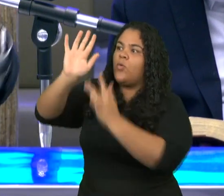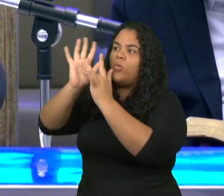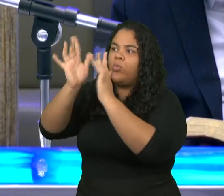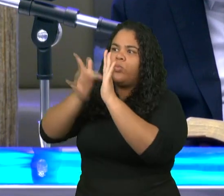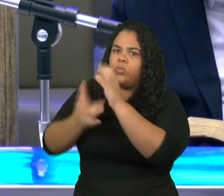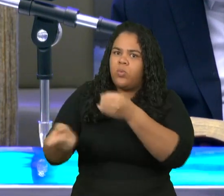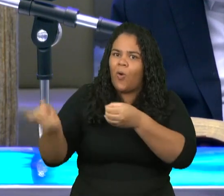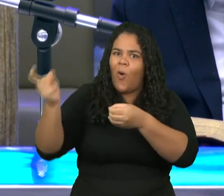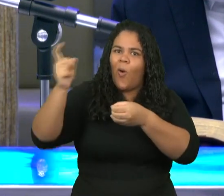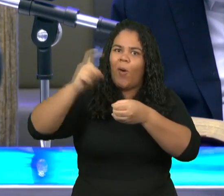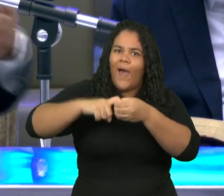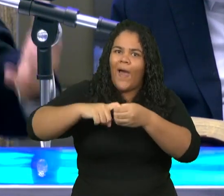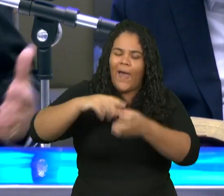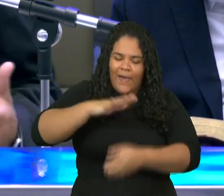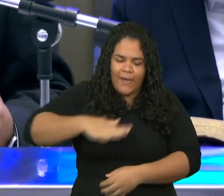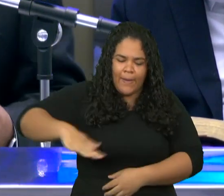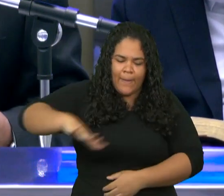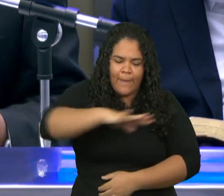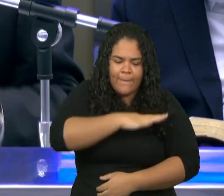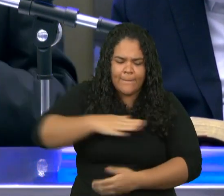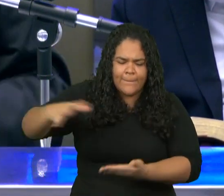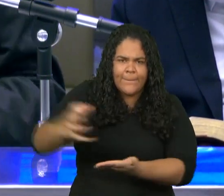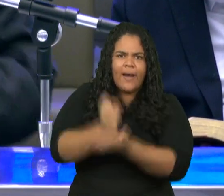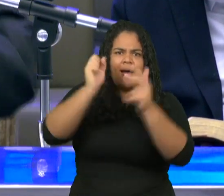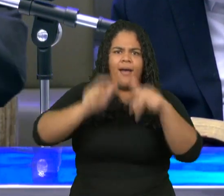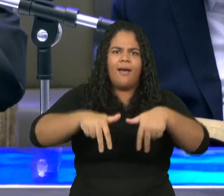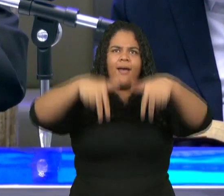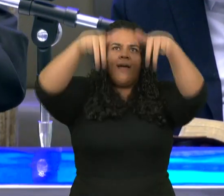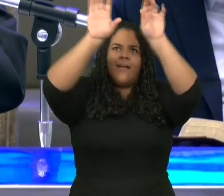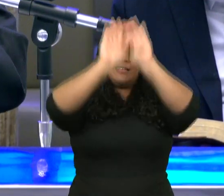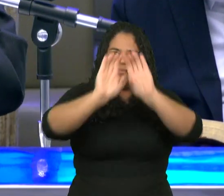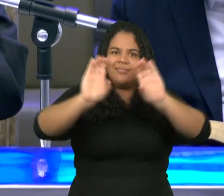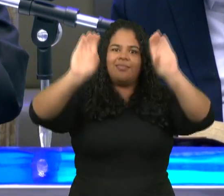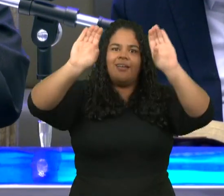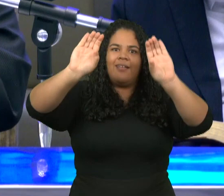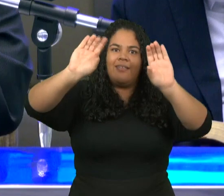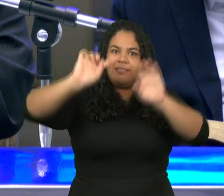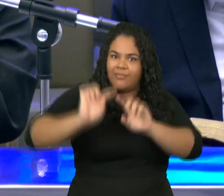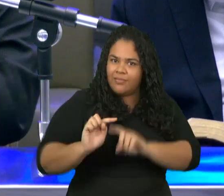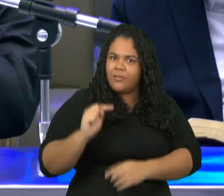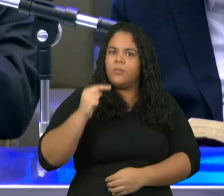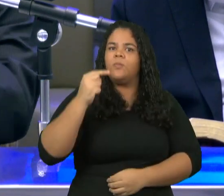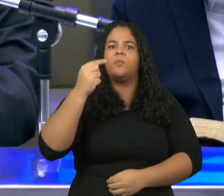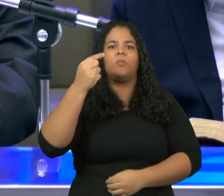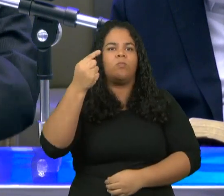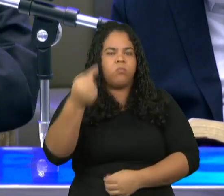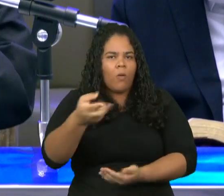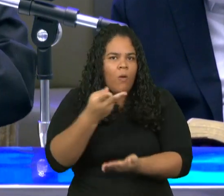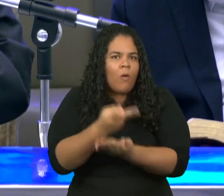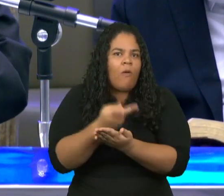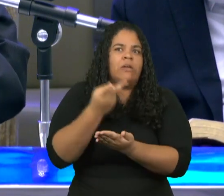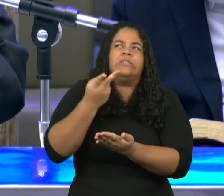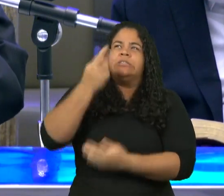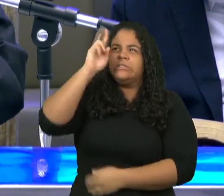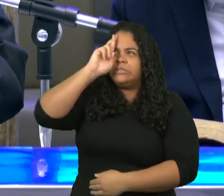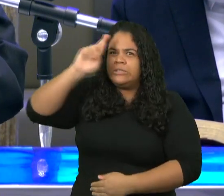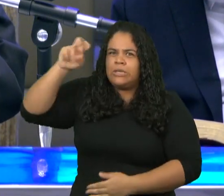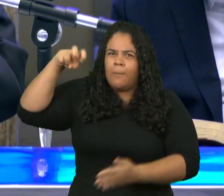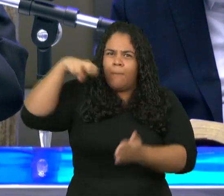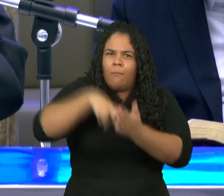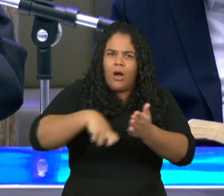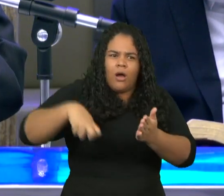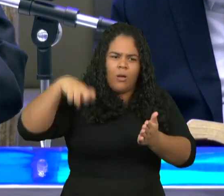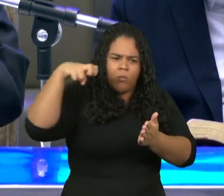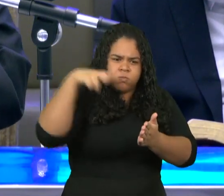tribulação é a manifestação da ira de Deus para limpar os pecados do povo